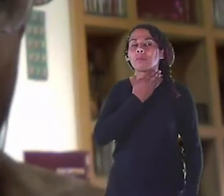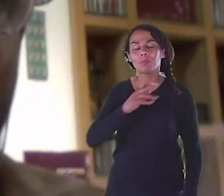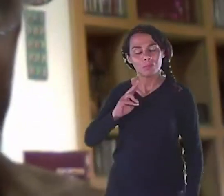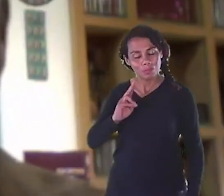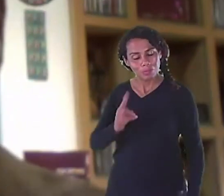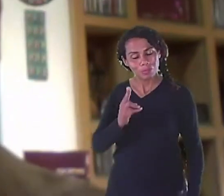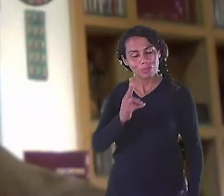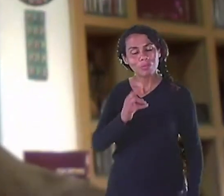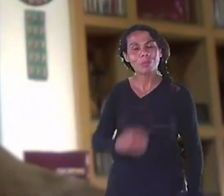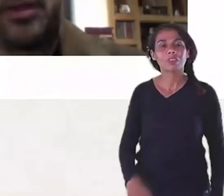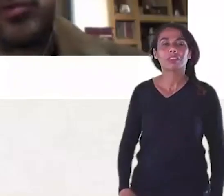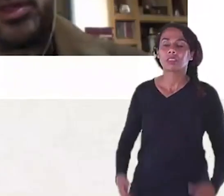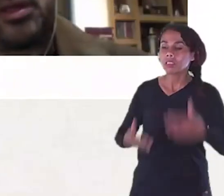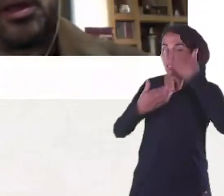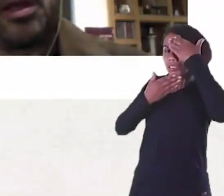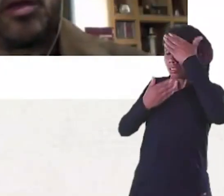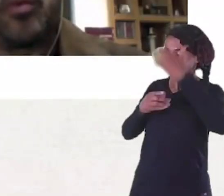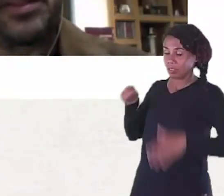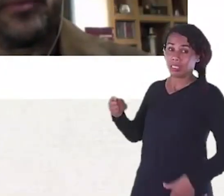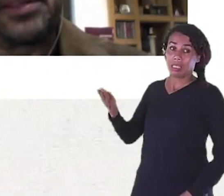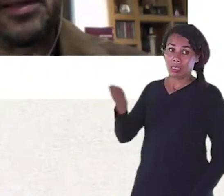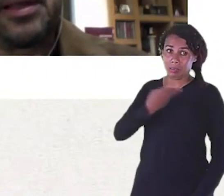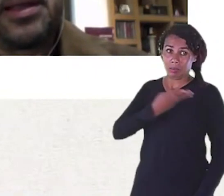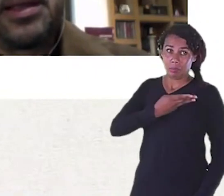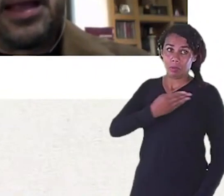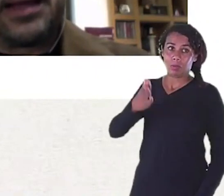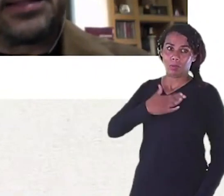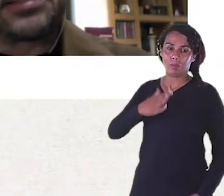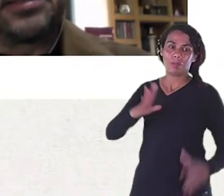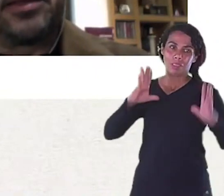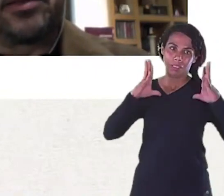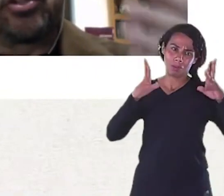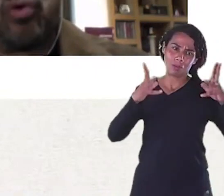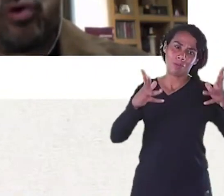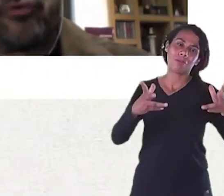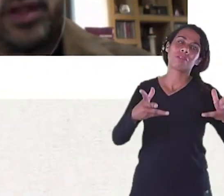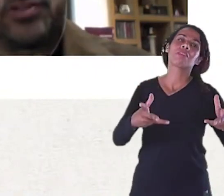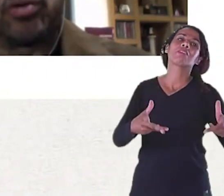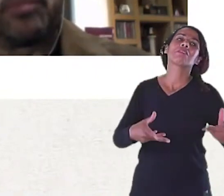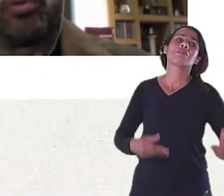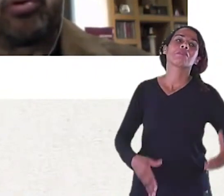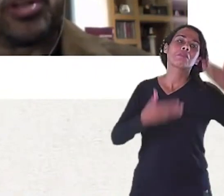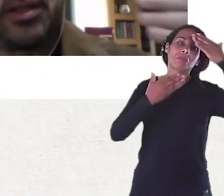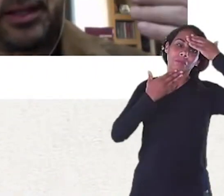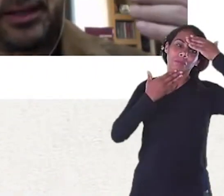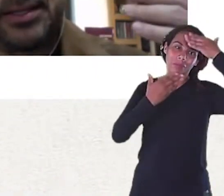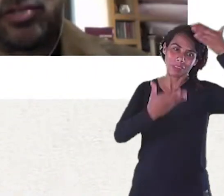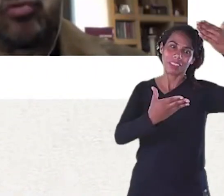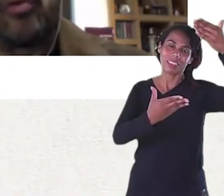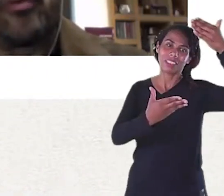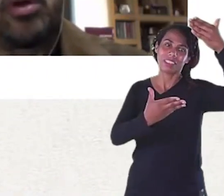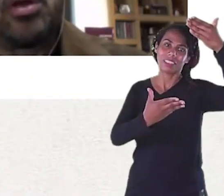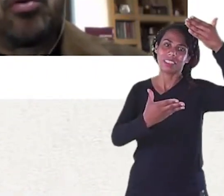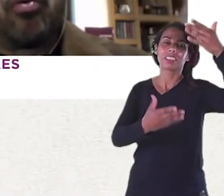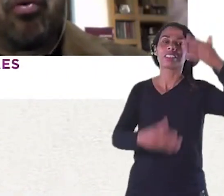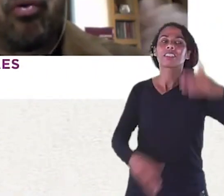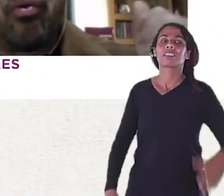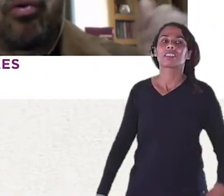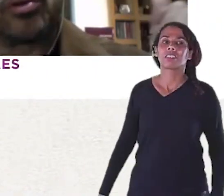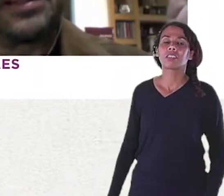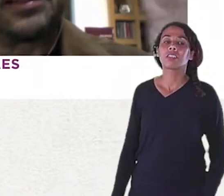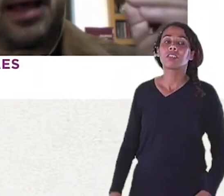um amigo Então é mais um bate-papo Do que uma entrevista Agradecer De novo A editora Bluche Agradecer de novo